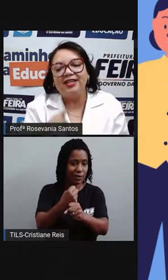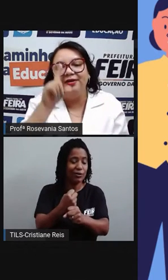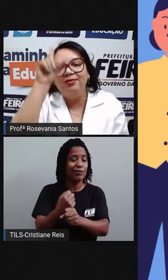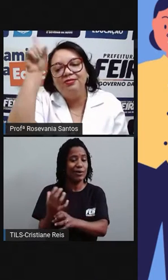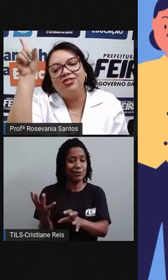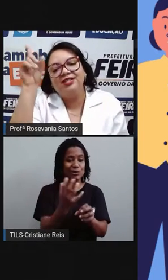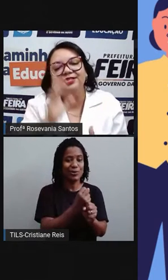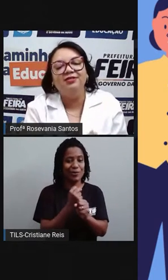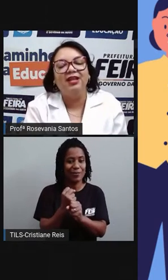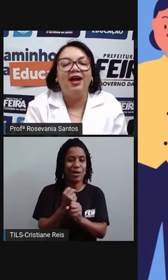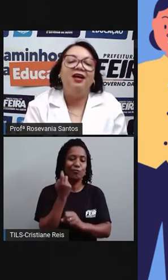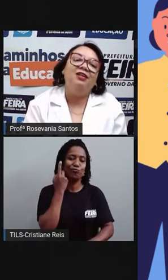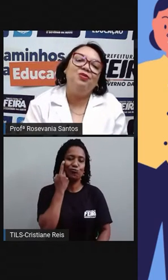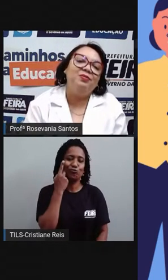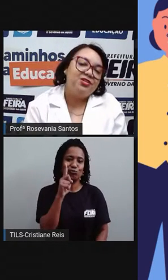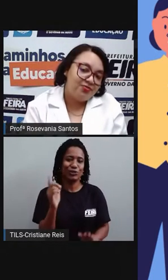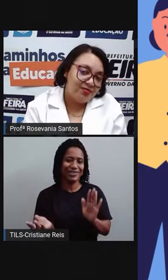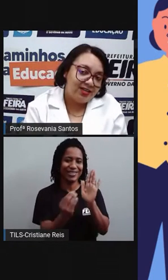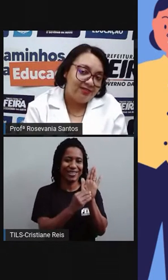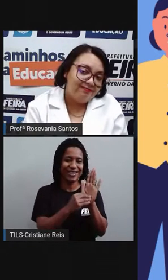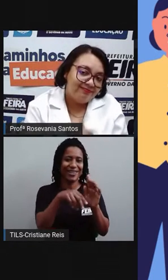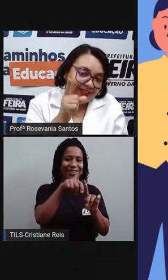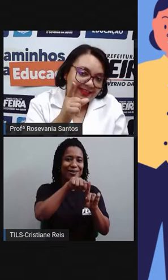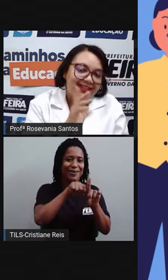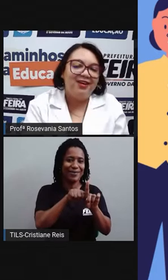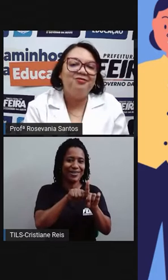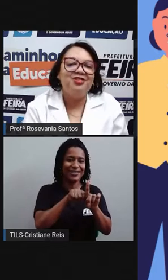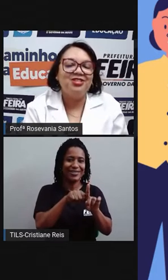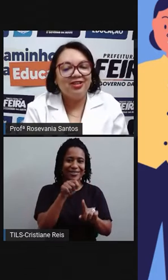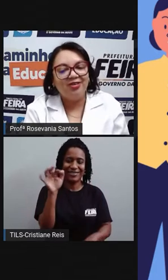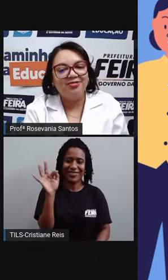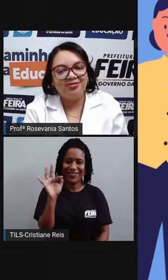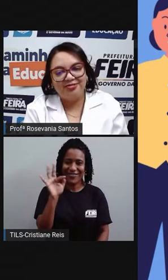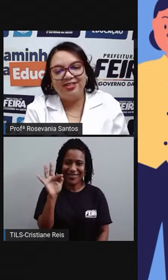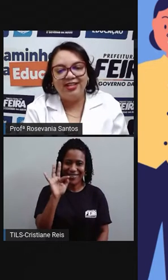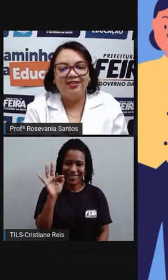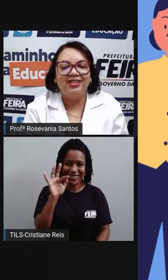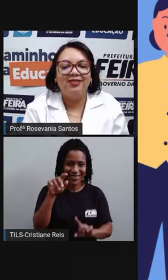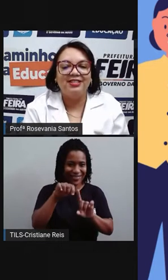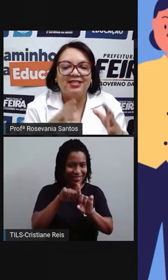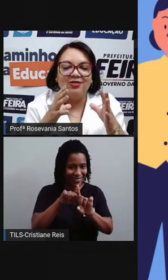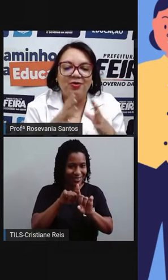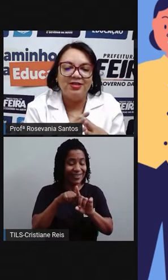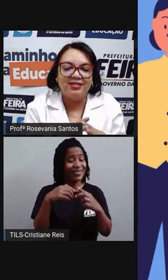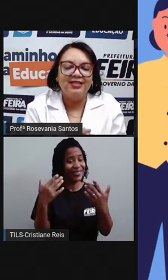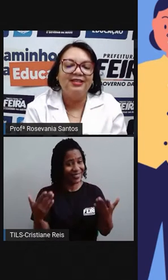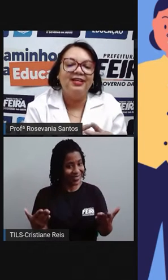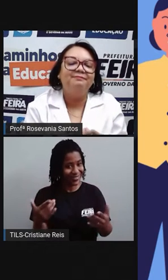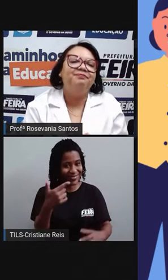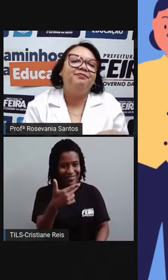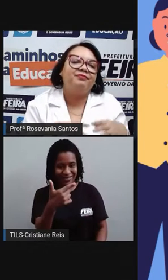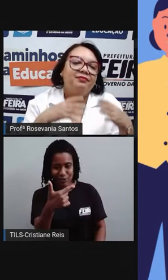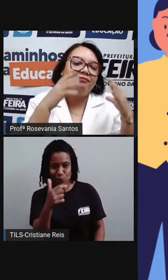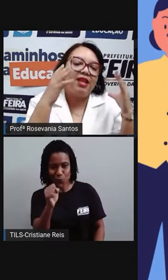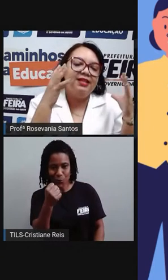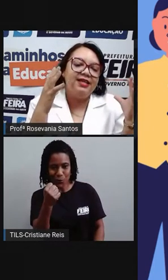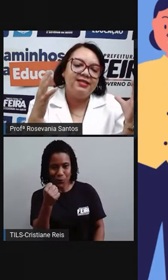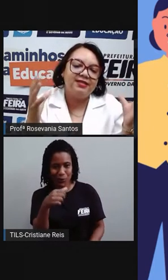acrescenta um diazinho lá no mês de fevereiro, que é o 29 de fevereiro. Então, essa somazinha, né?